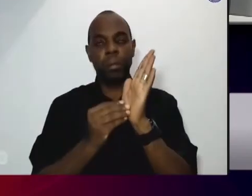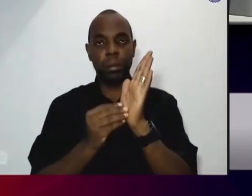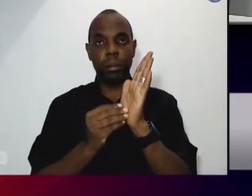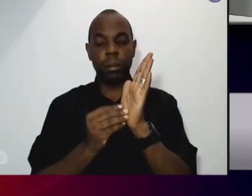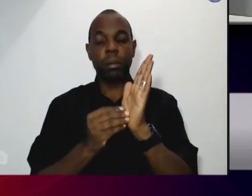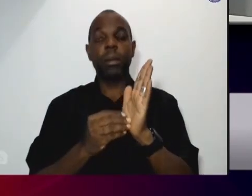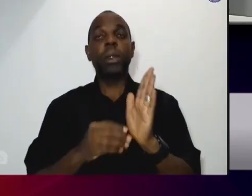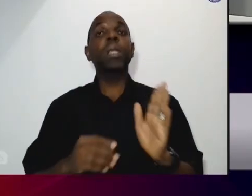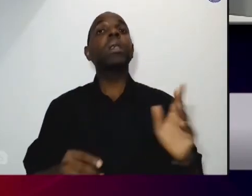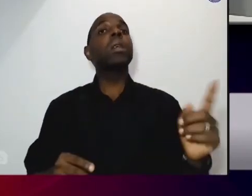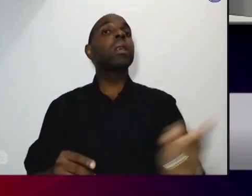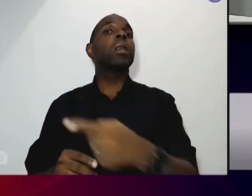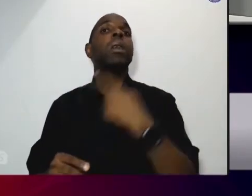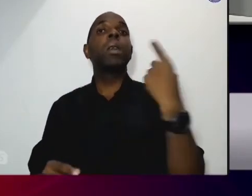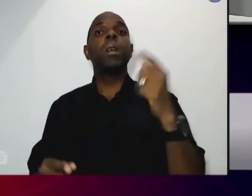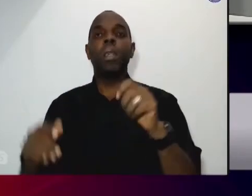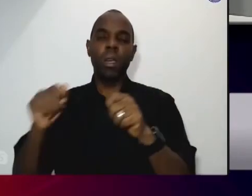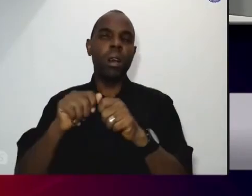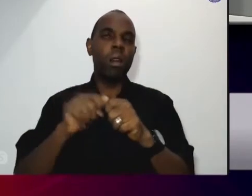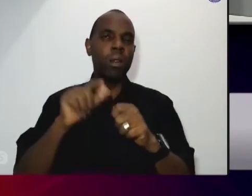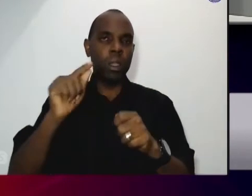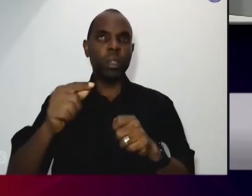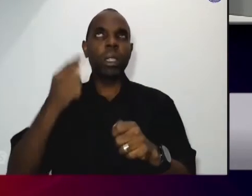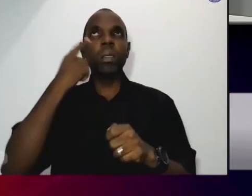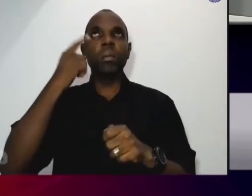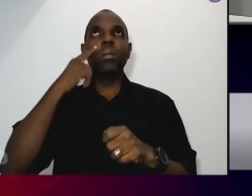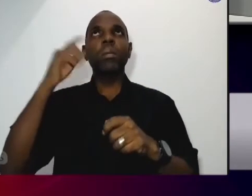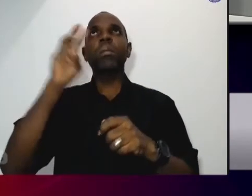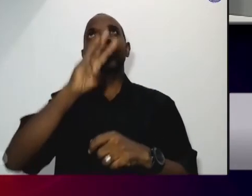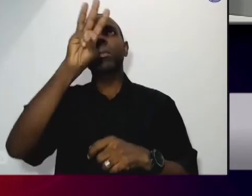site dá para o pessoal lá de cima colocar o site